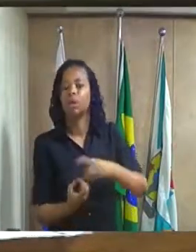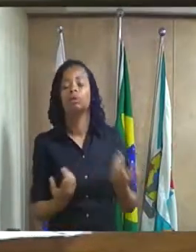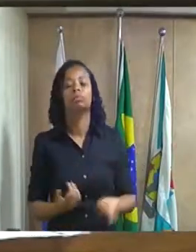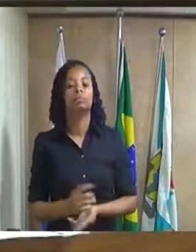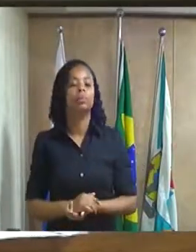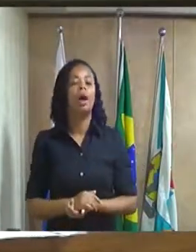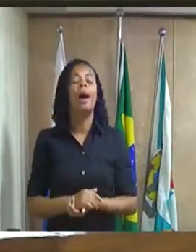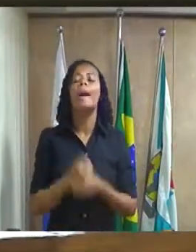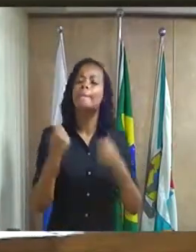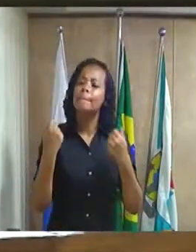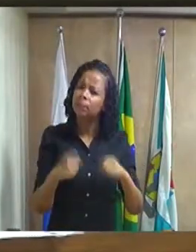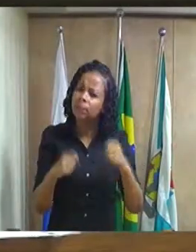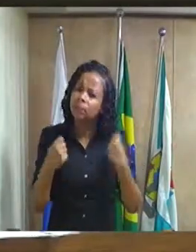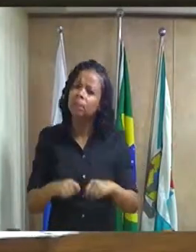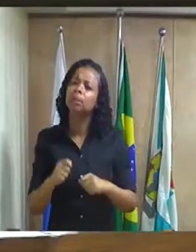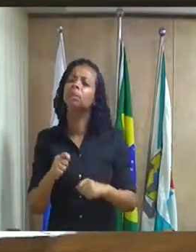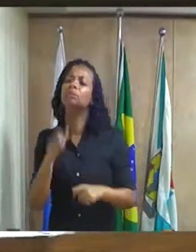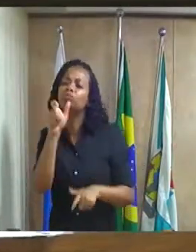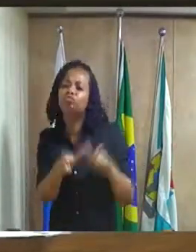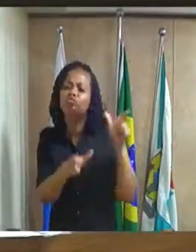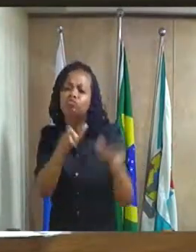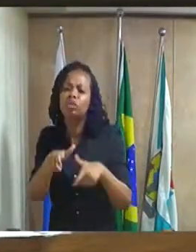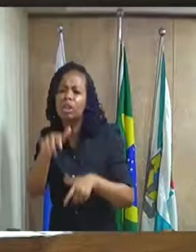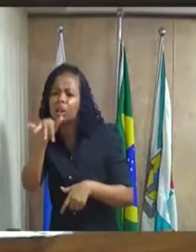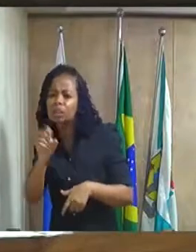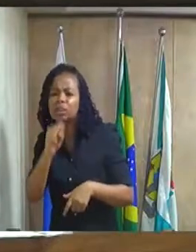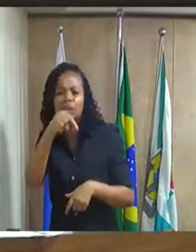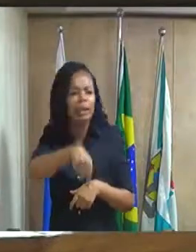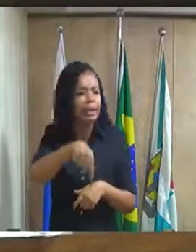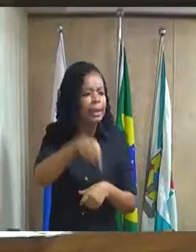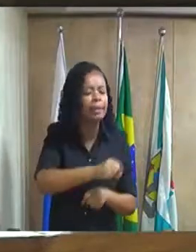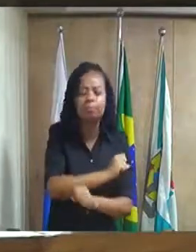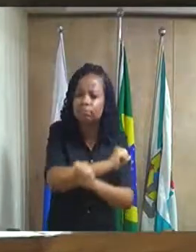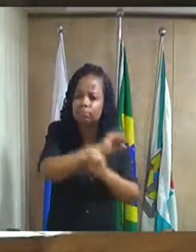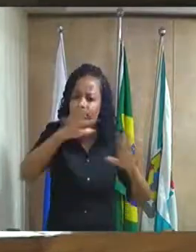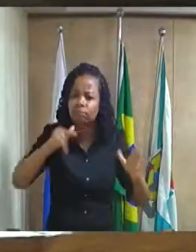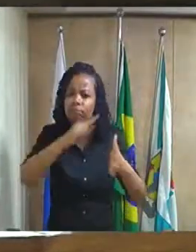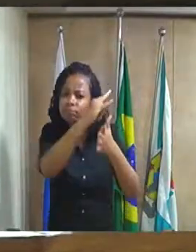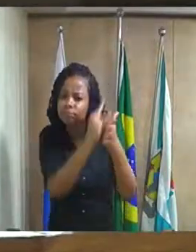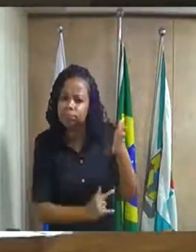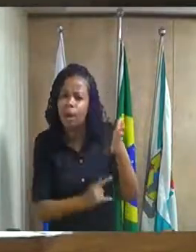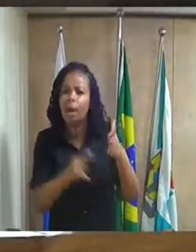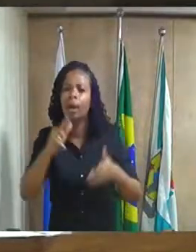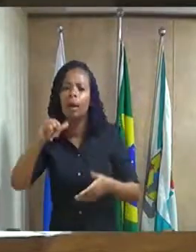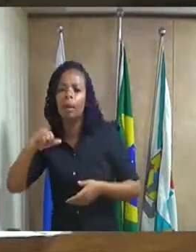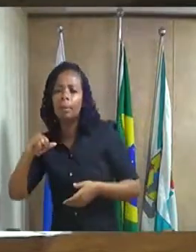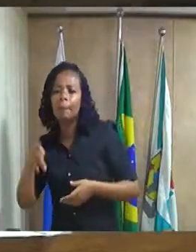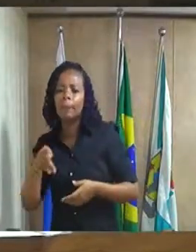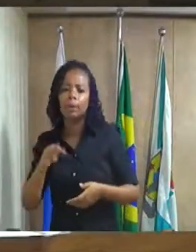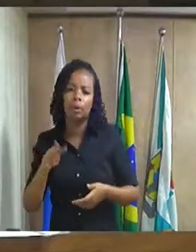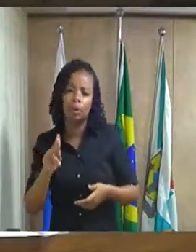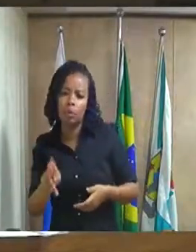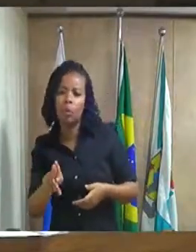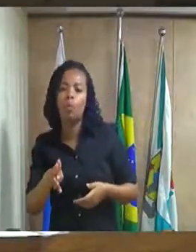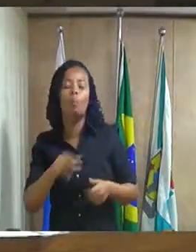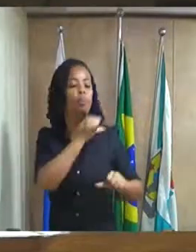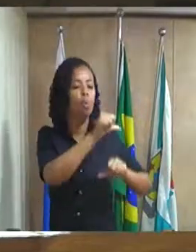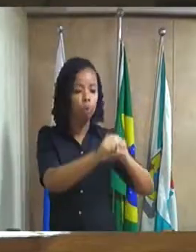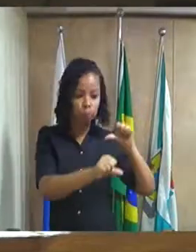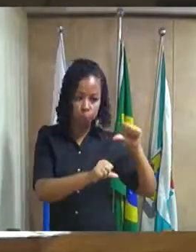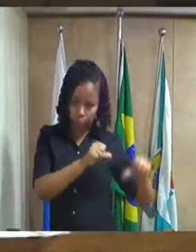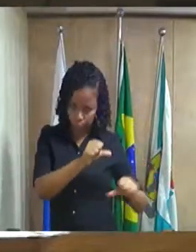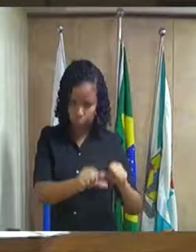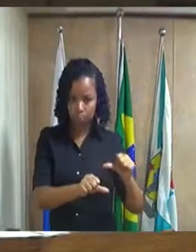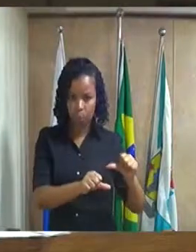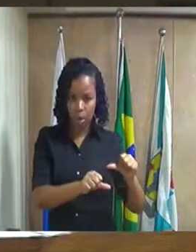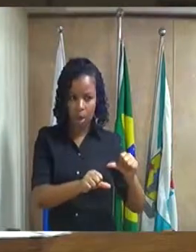O cidadão de Caxias aqui vai fazer a declaração, vai ser alterado o cadastro do IPTU